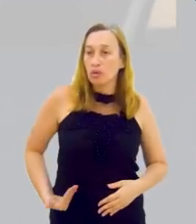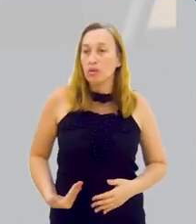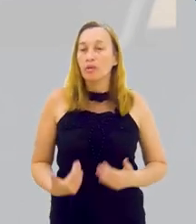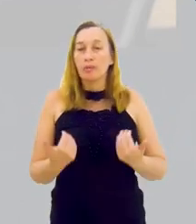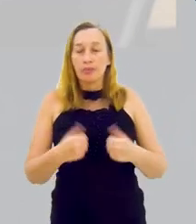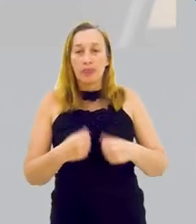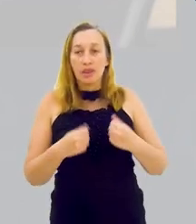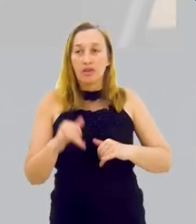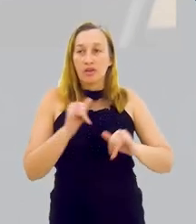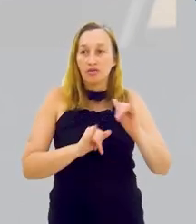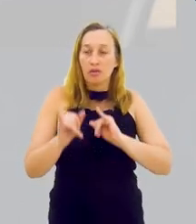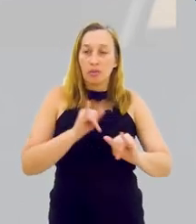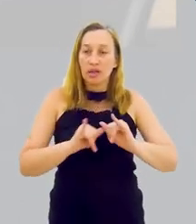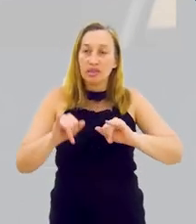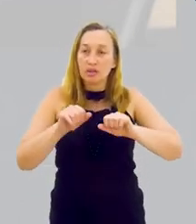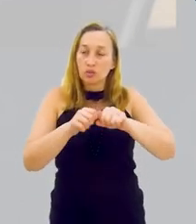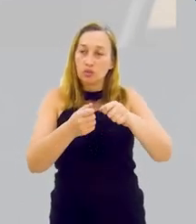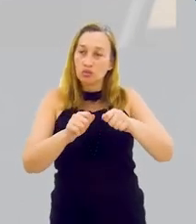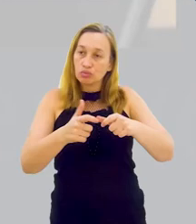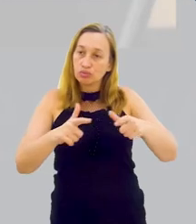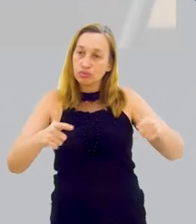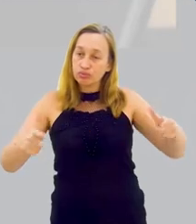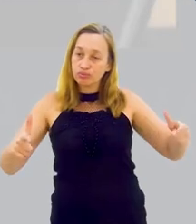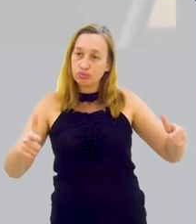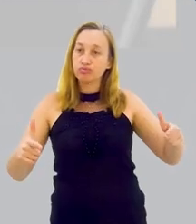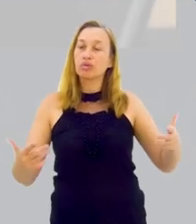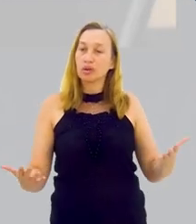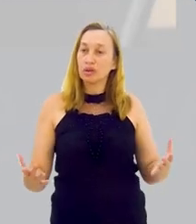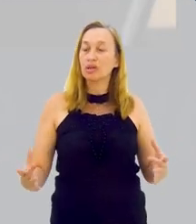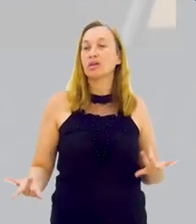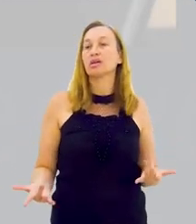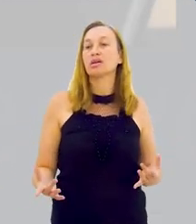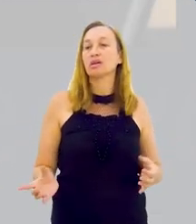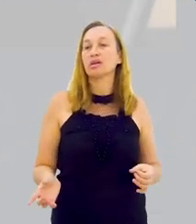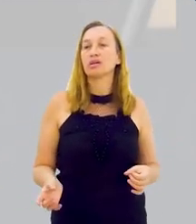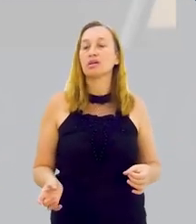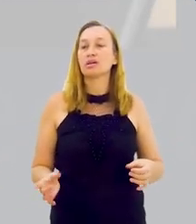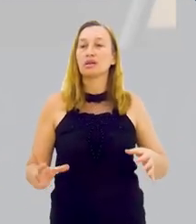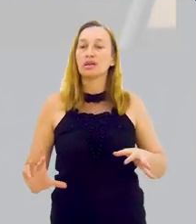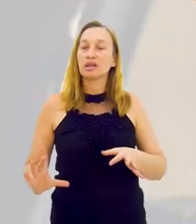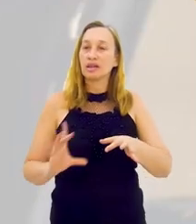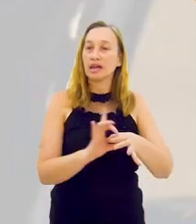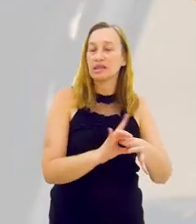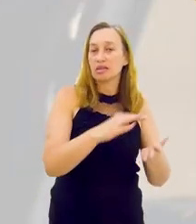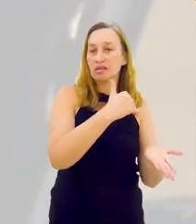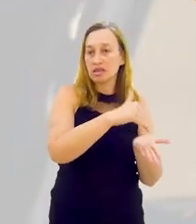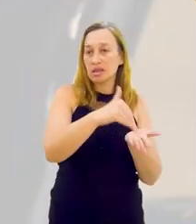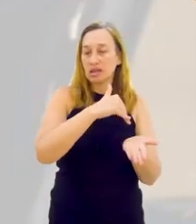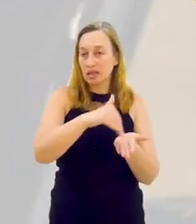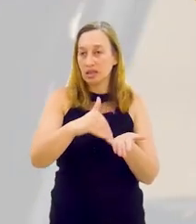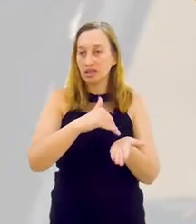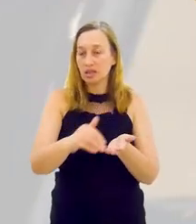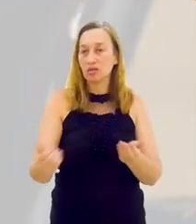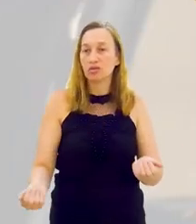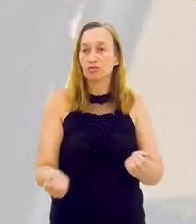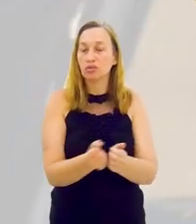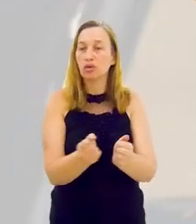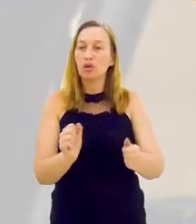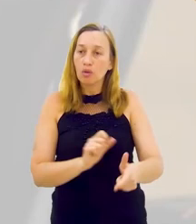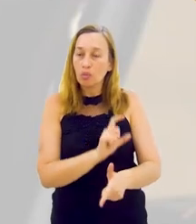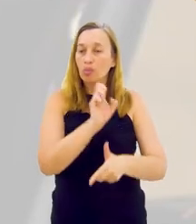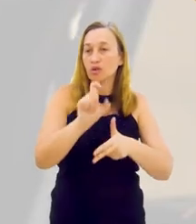um todo. Então, o governo, ele deve fazer a informação fluir, ele integrar metas compartilhadas pelas suas secretarias,